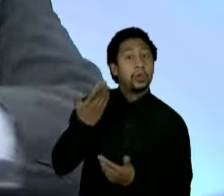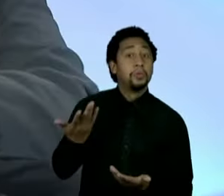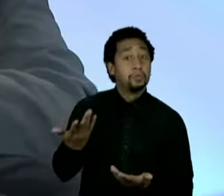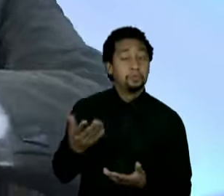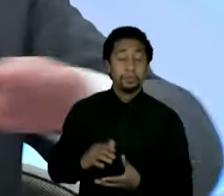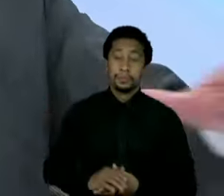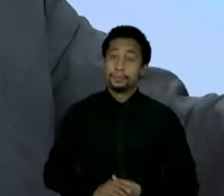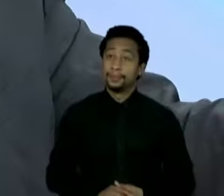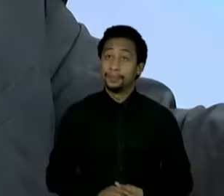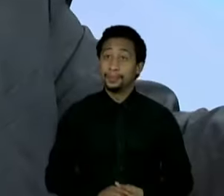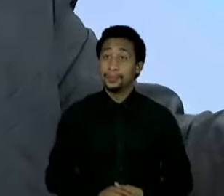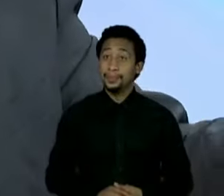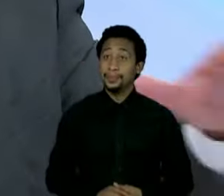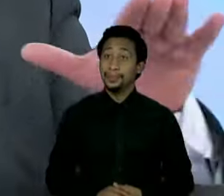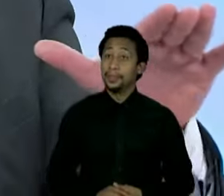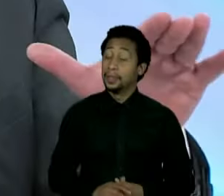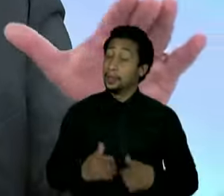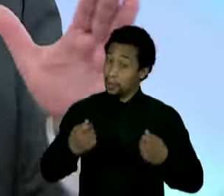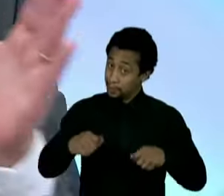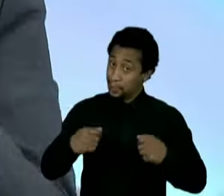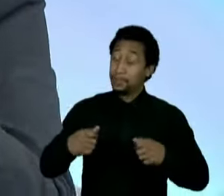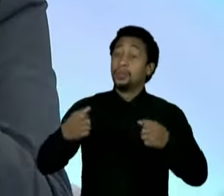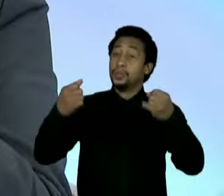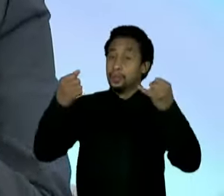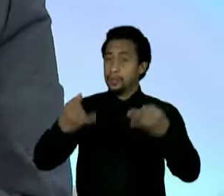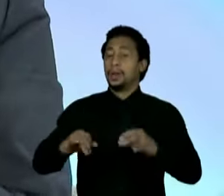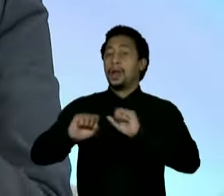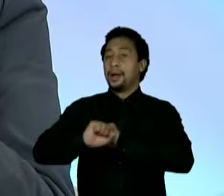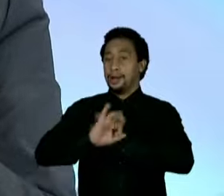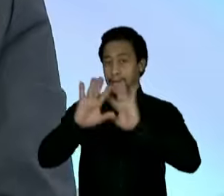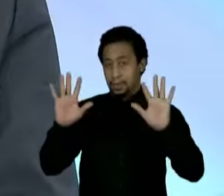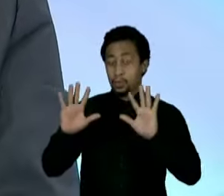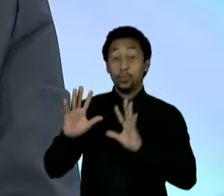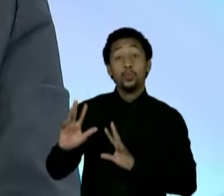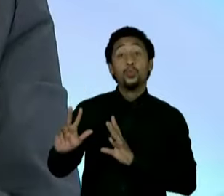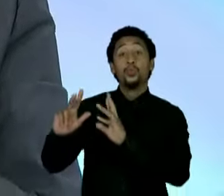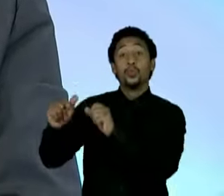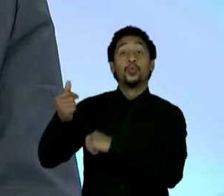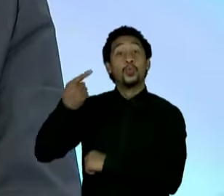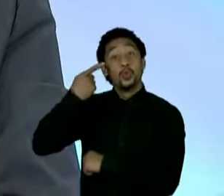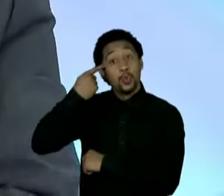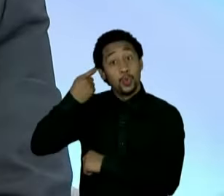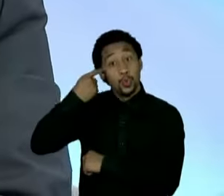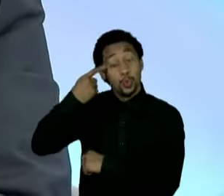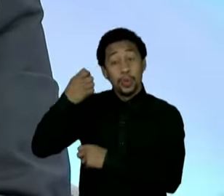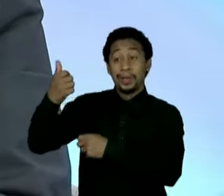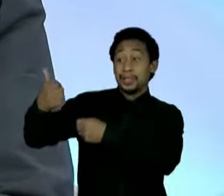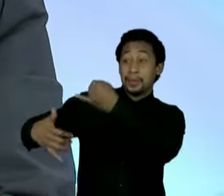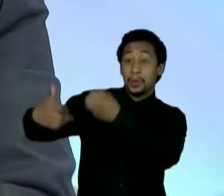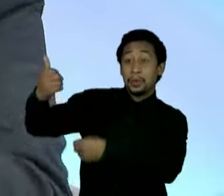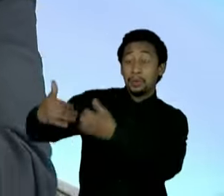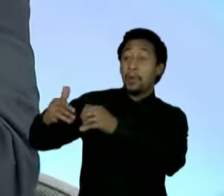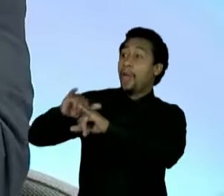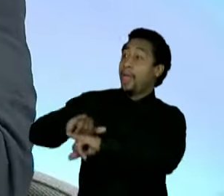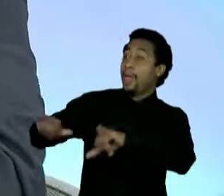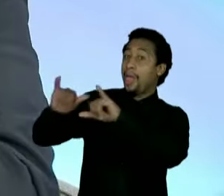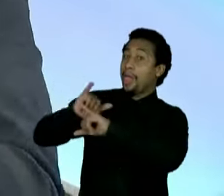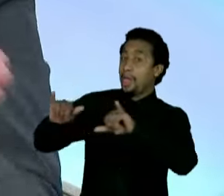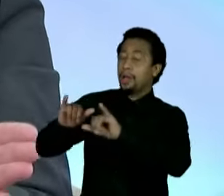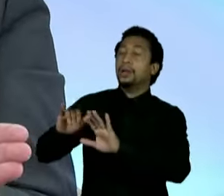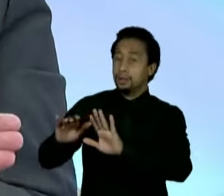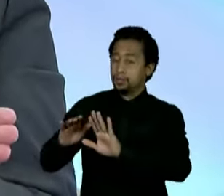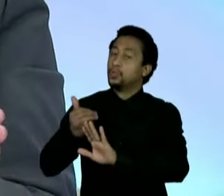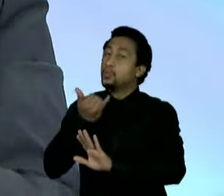Bom, eu preciso passar uma linha aqui de divisão. Tudo que você ouviu falar do Doria, acredite, não é verdade. O Doria é o